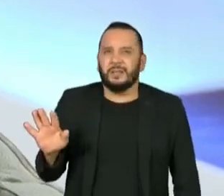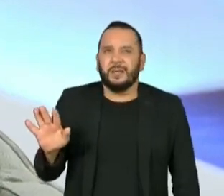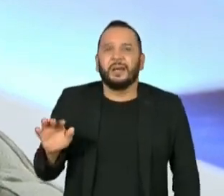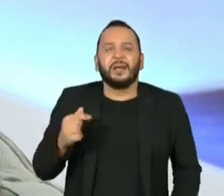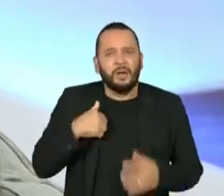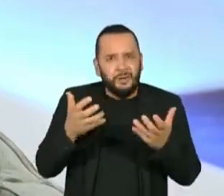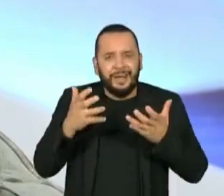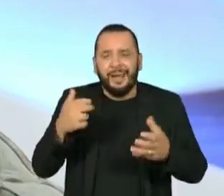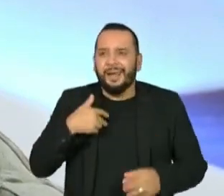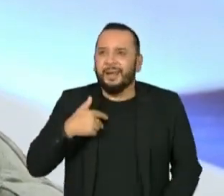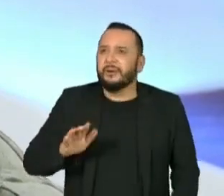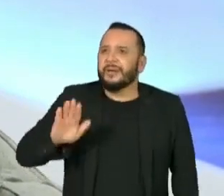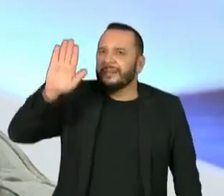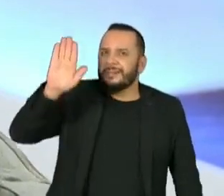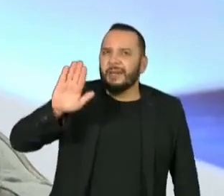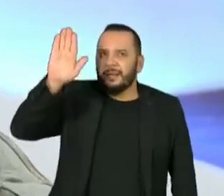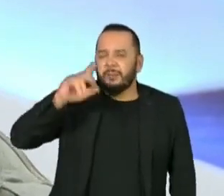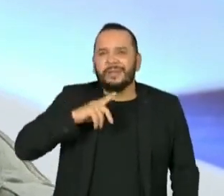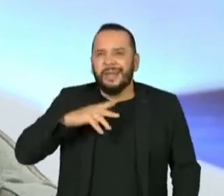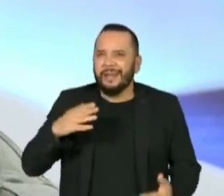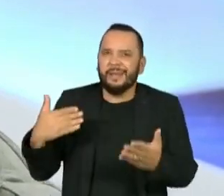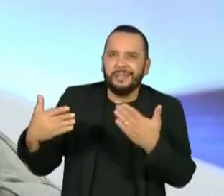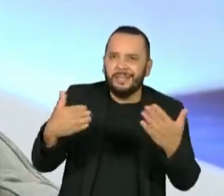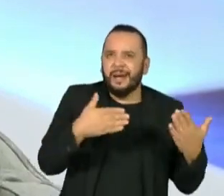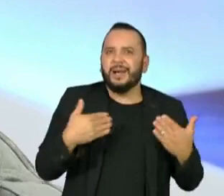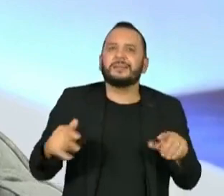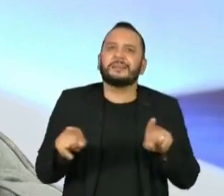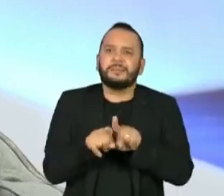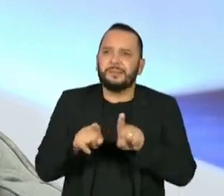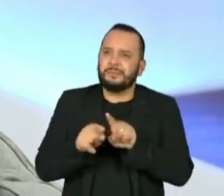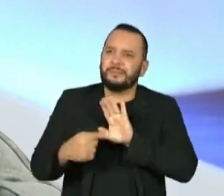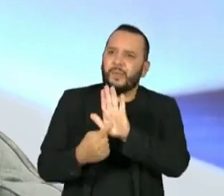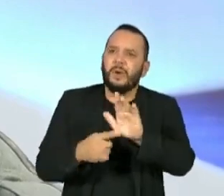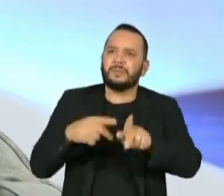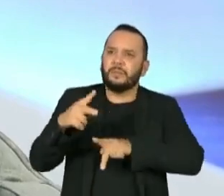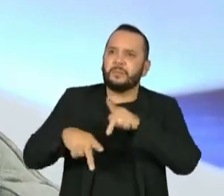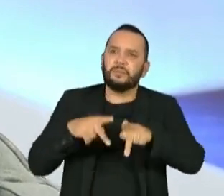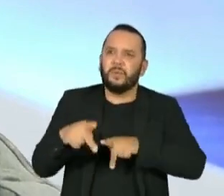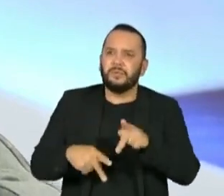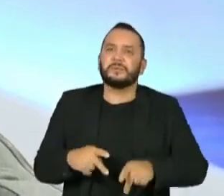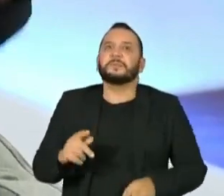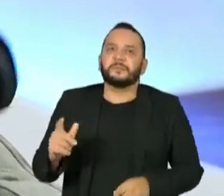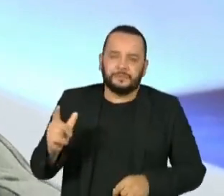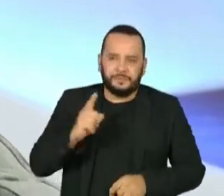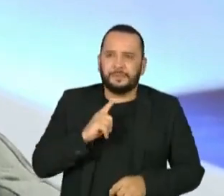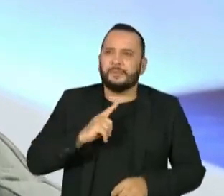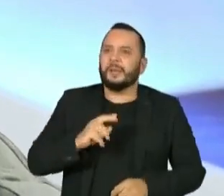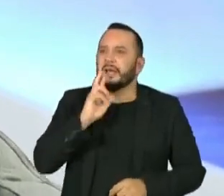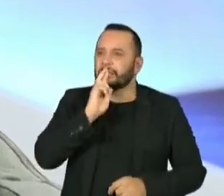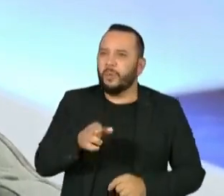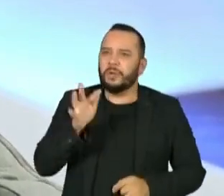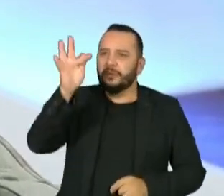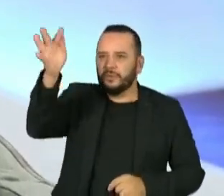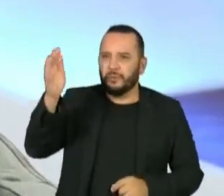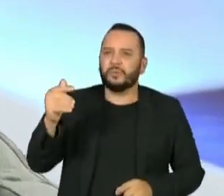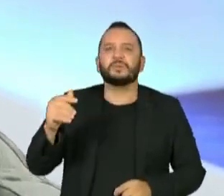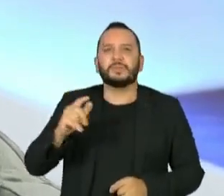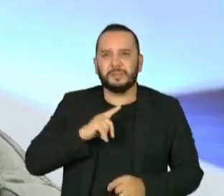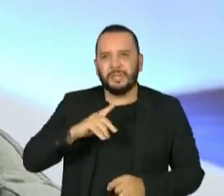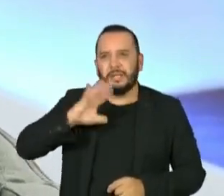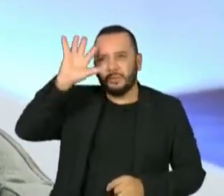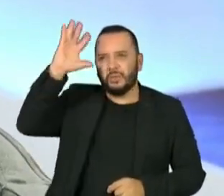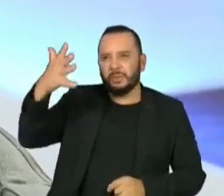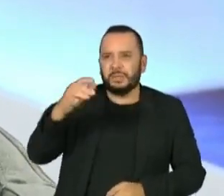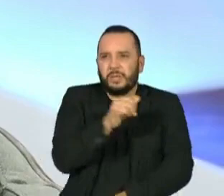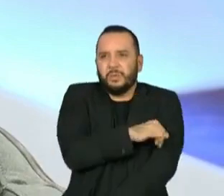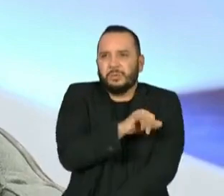construir uma candidatura de muito diálogo, mas que mostre para a população que há luz no fim do túnel, que há caminhos para o Rio de